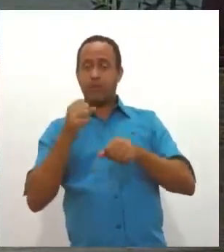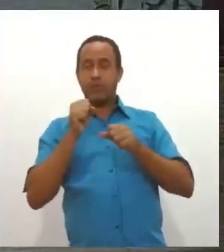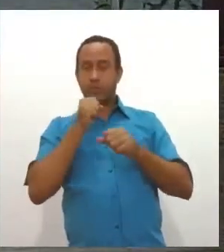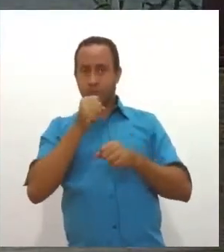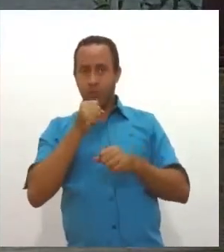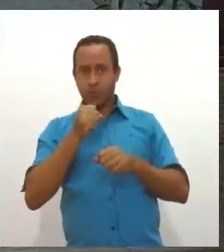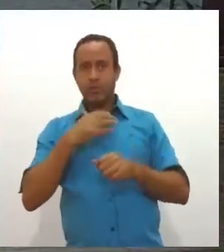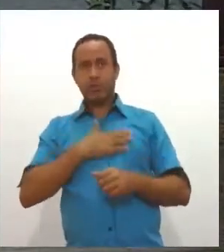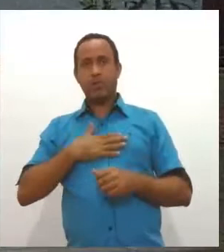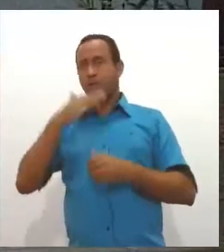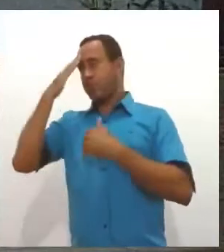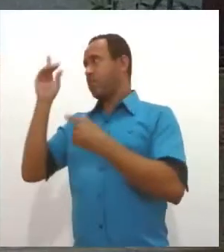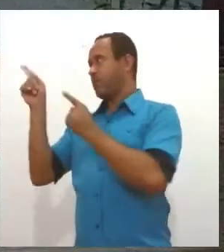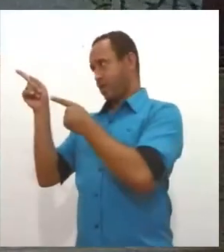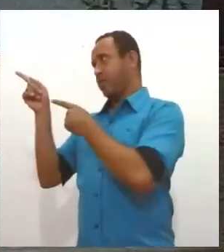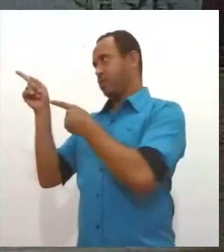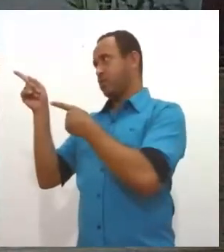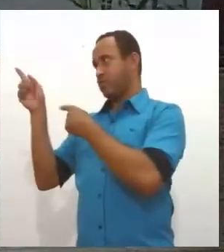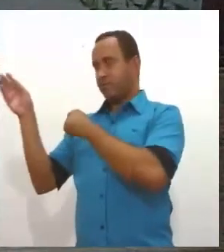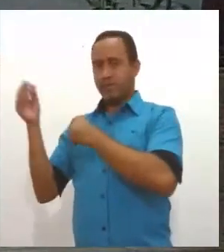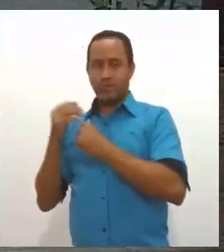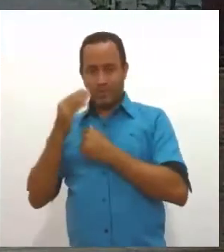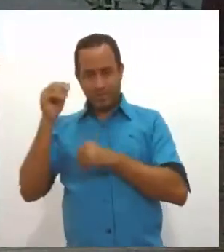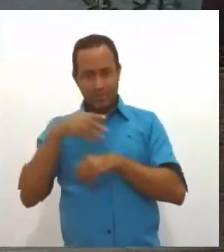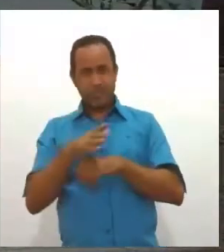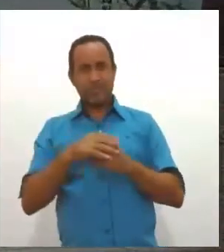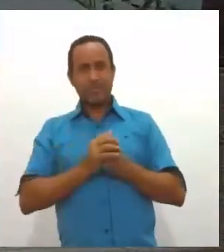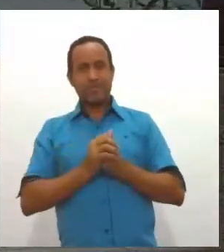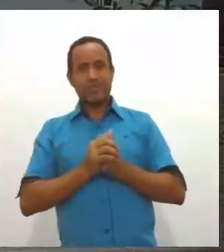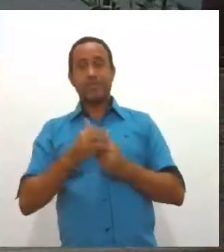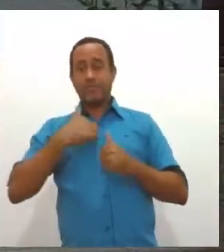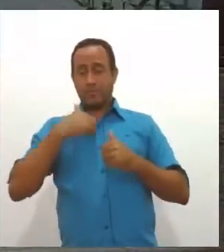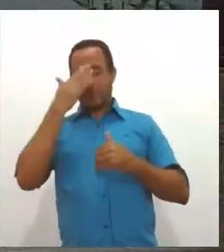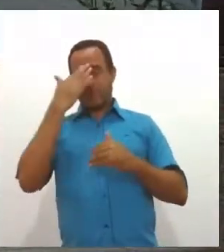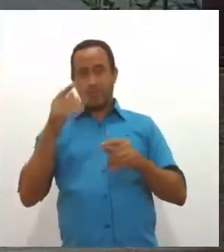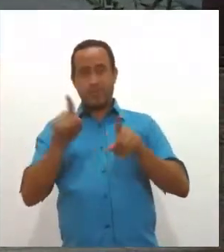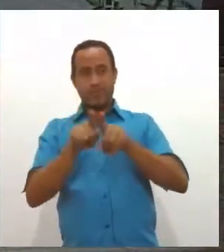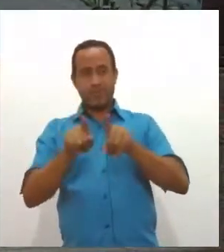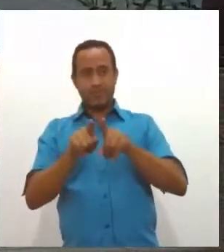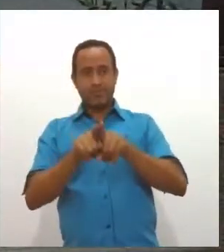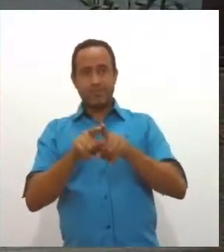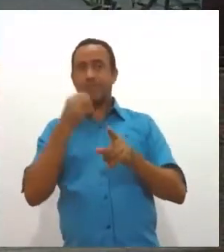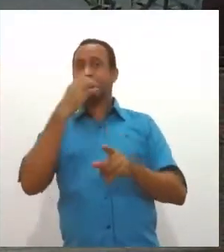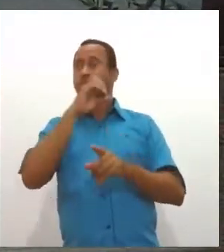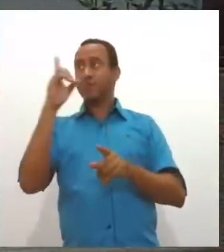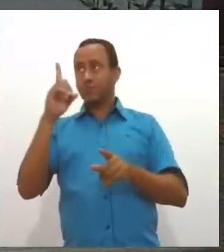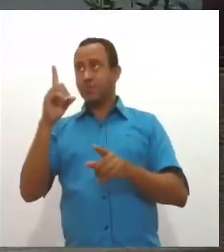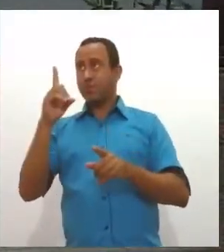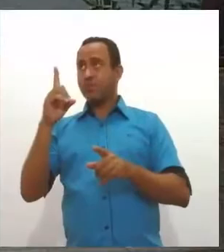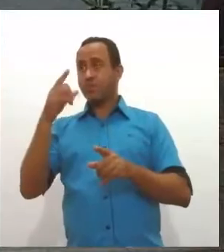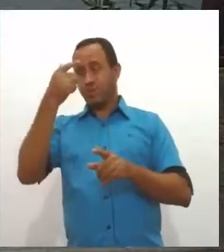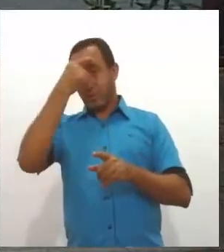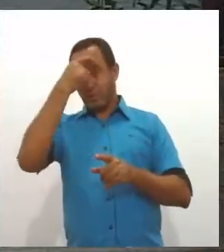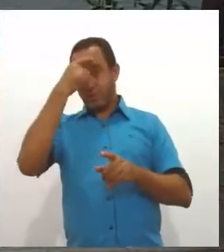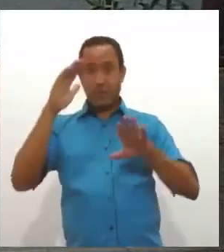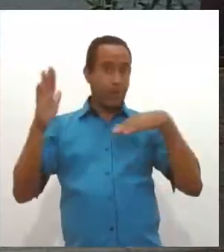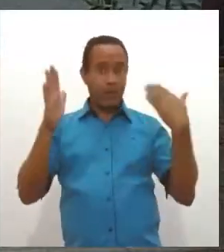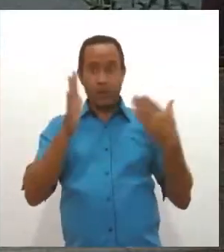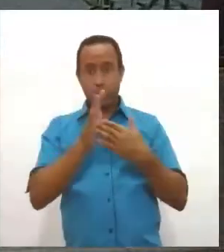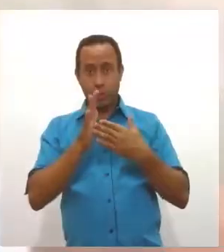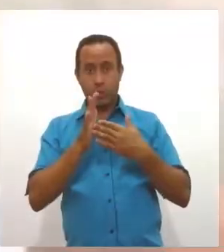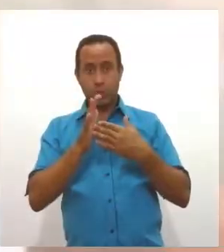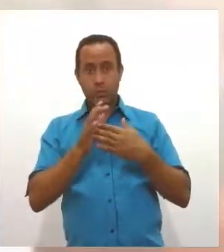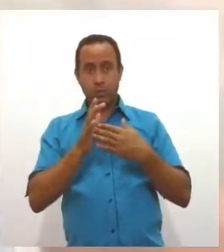gente fica muito agradecido, viu, Dr. Fausto? Eu que agradeço, desejo um bom dia de consciência para todos e